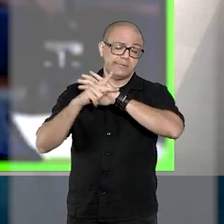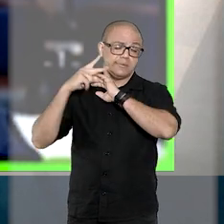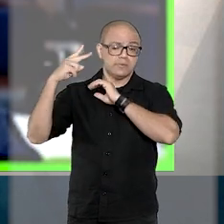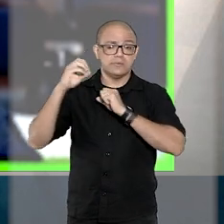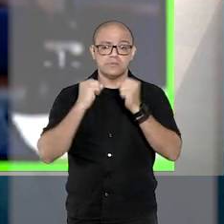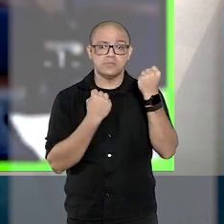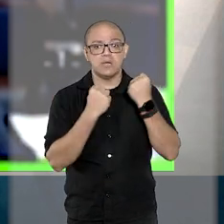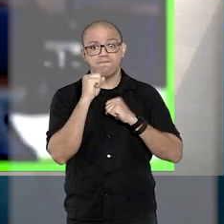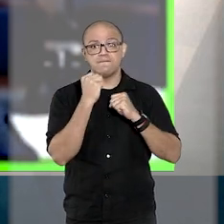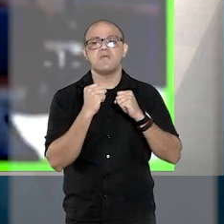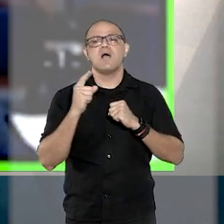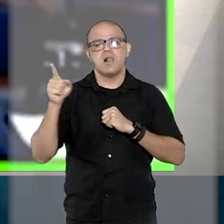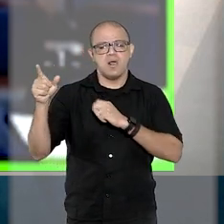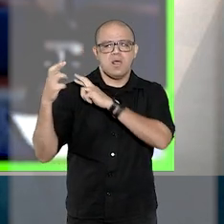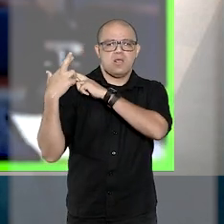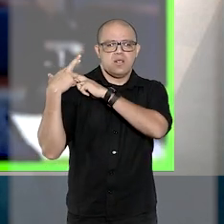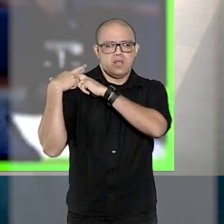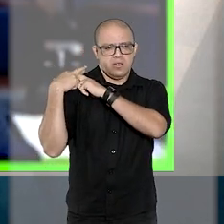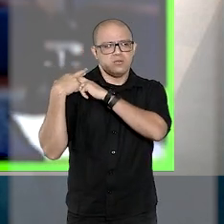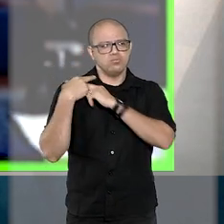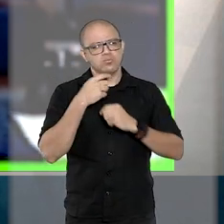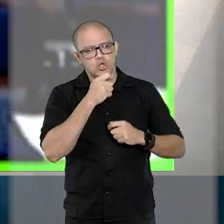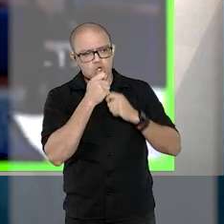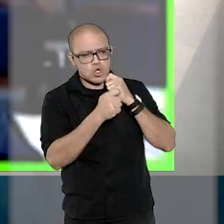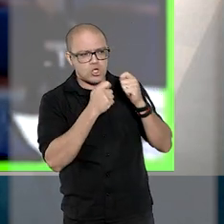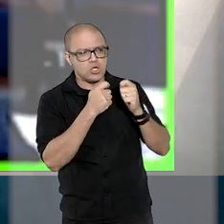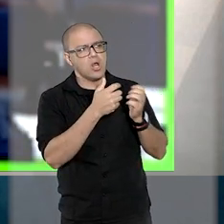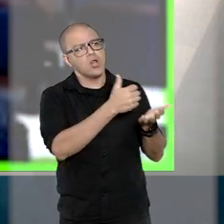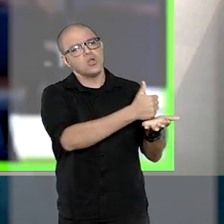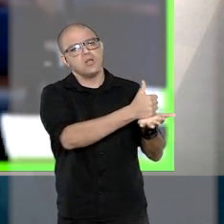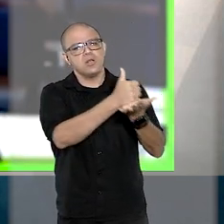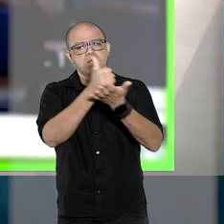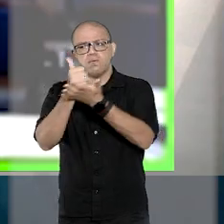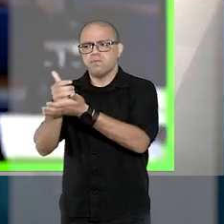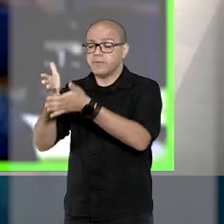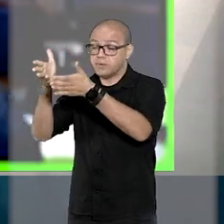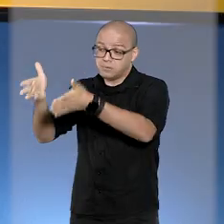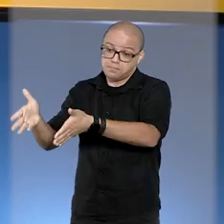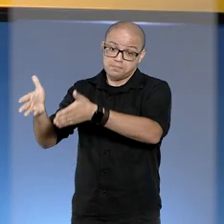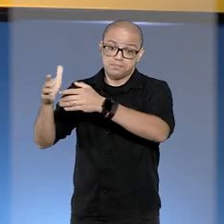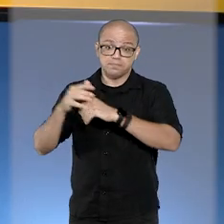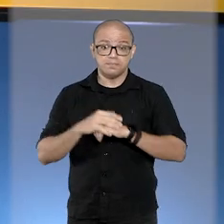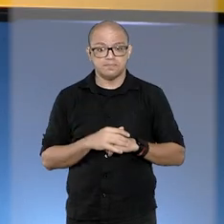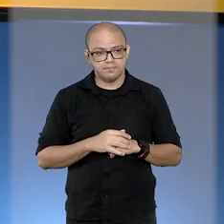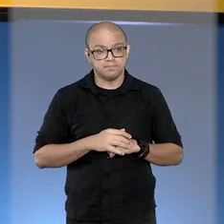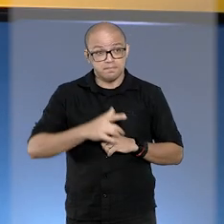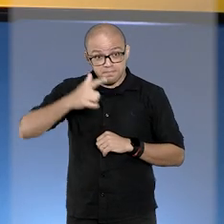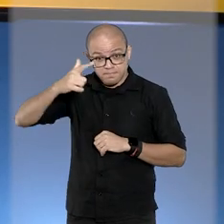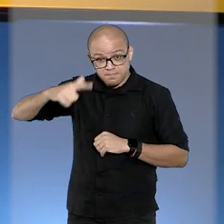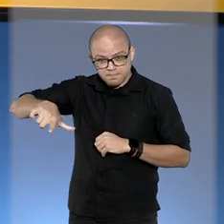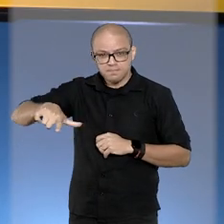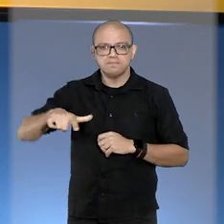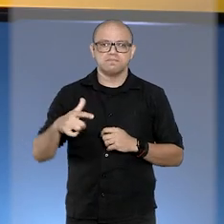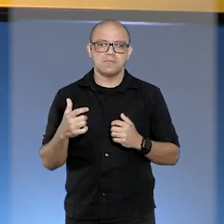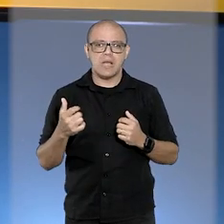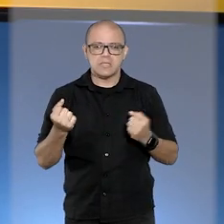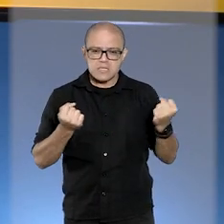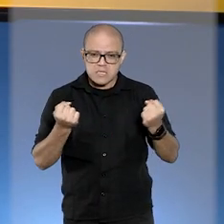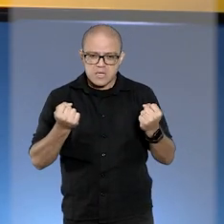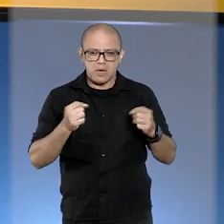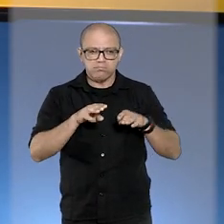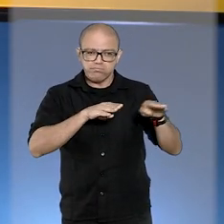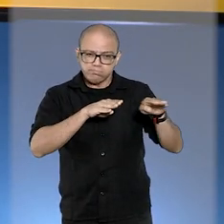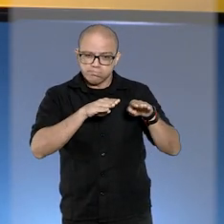assumiu a obrigação perante os jornalistas de levá-los até o evento. Ainda sobre trânsito, a segunda